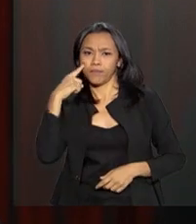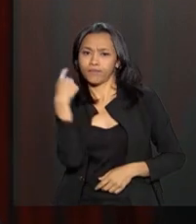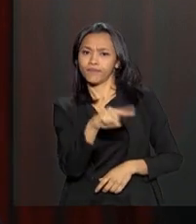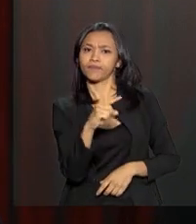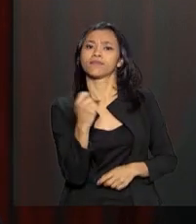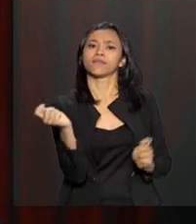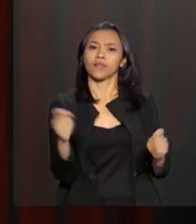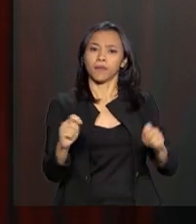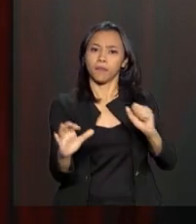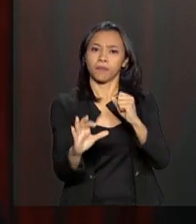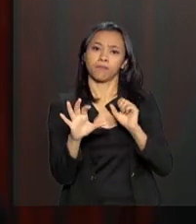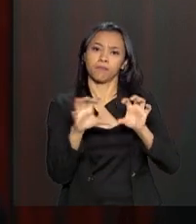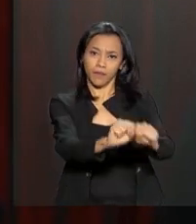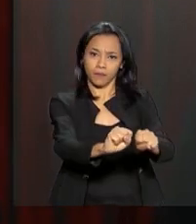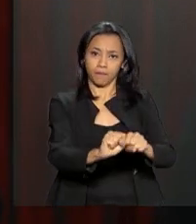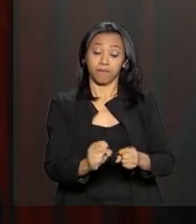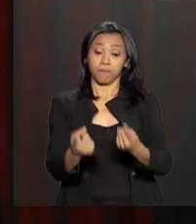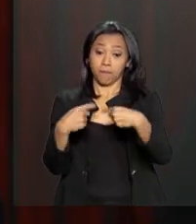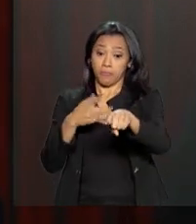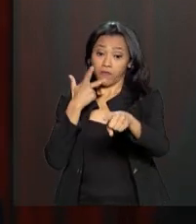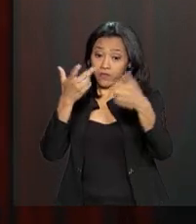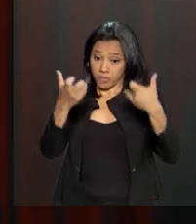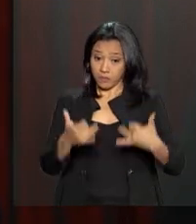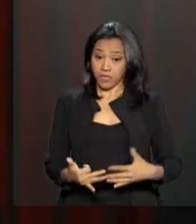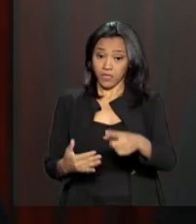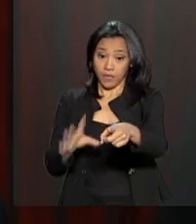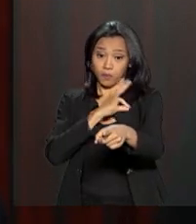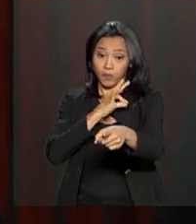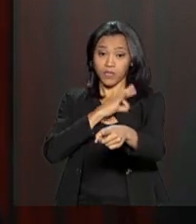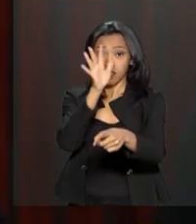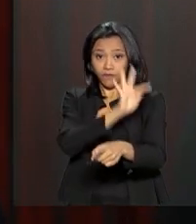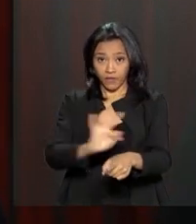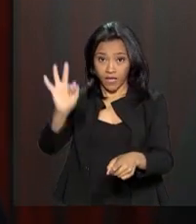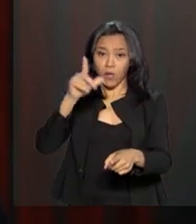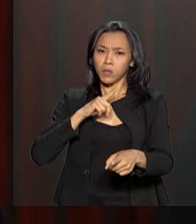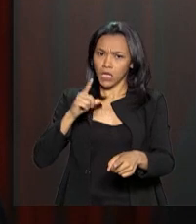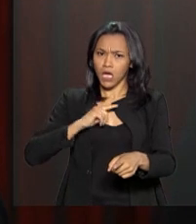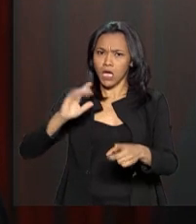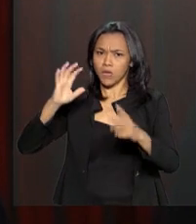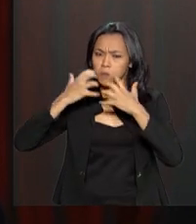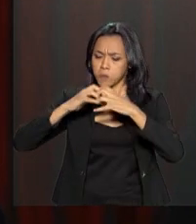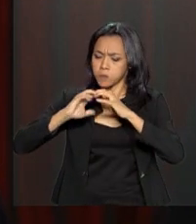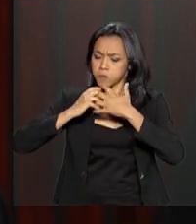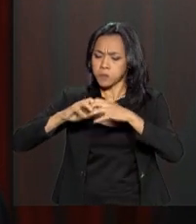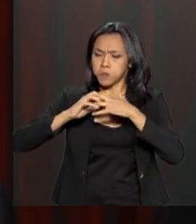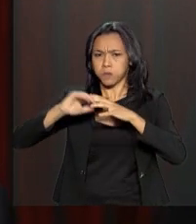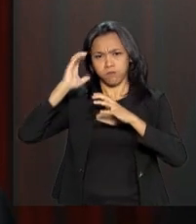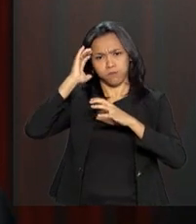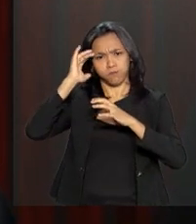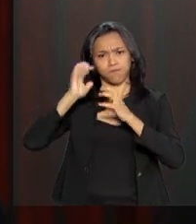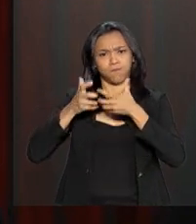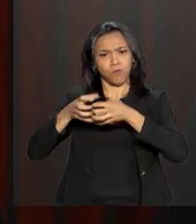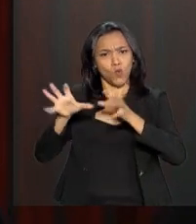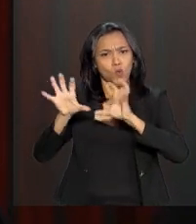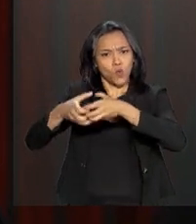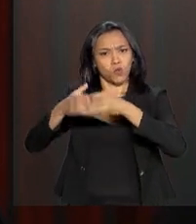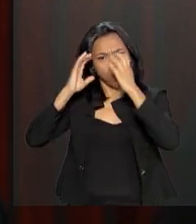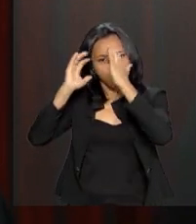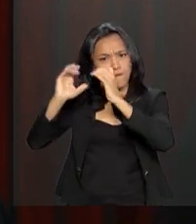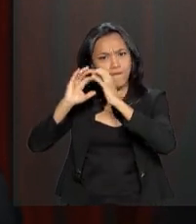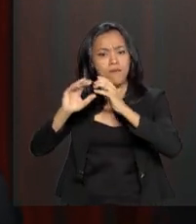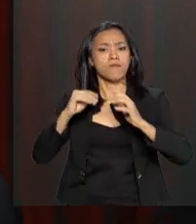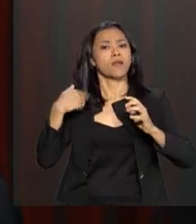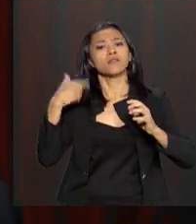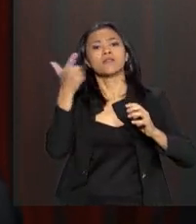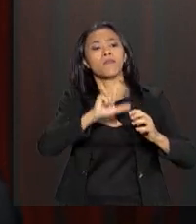internet e que a Polícia Federal tem tecnologia, recursos humanos e capacidade de chegar a qualquer deles aqui no Brasil